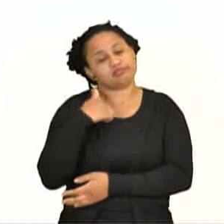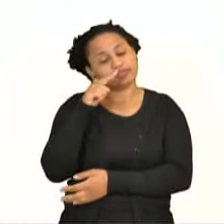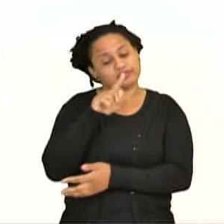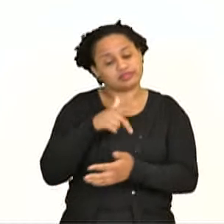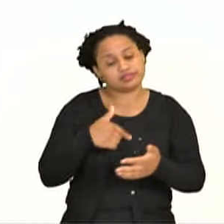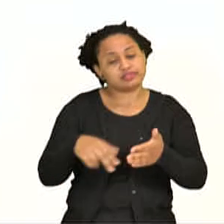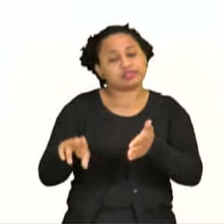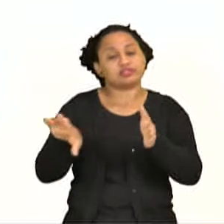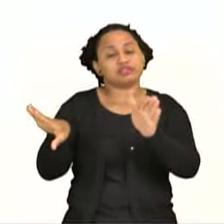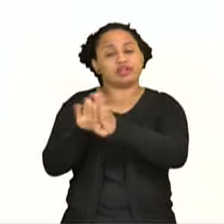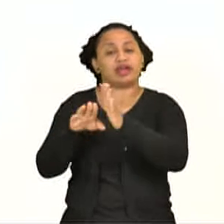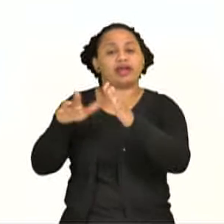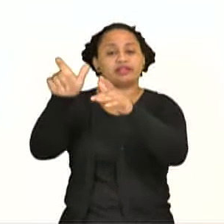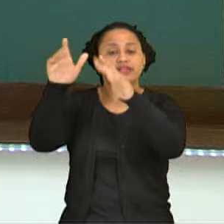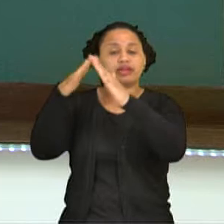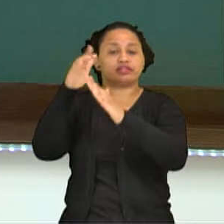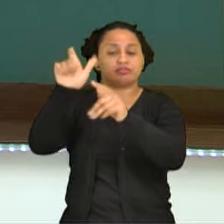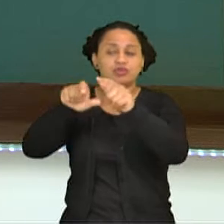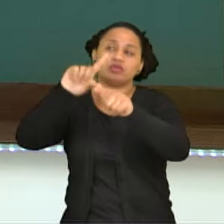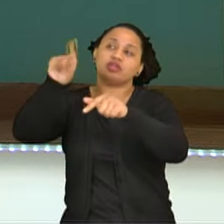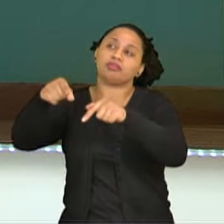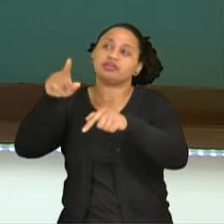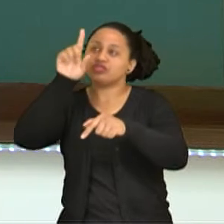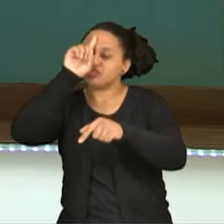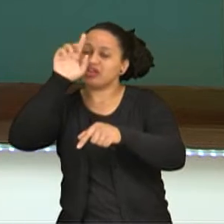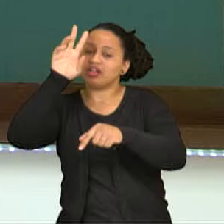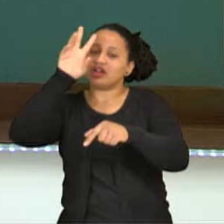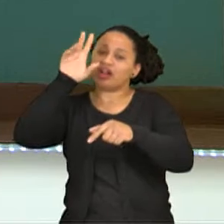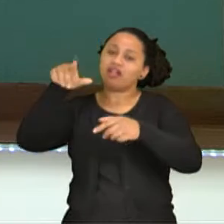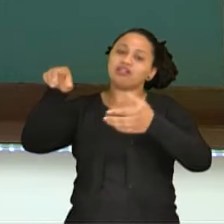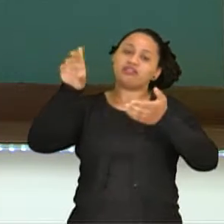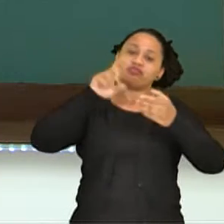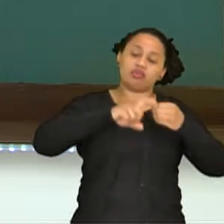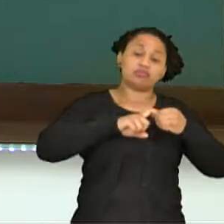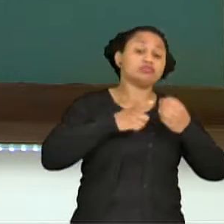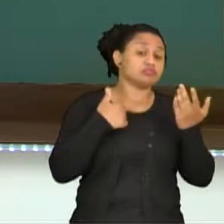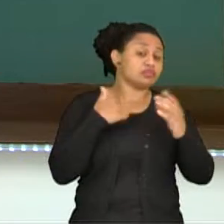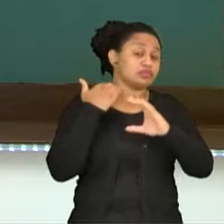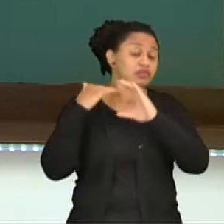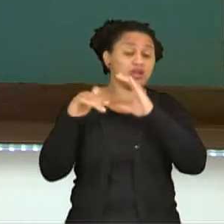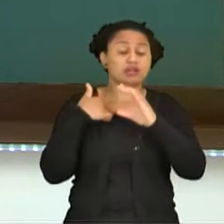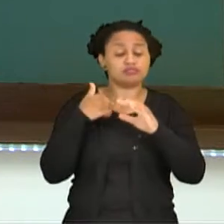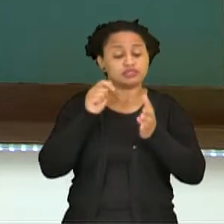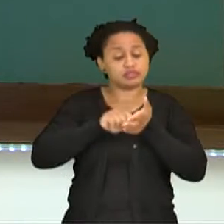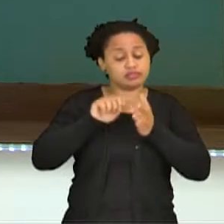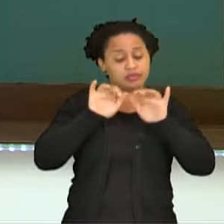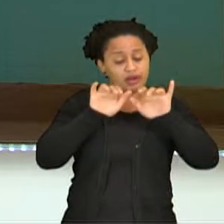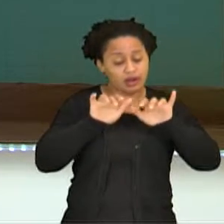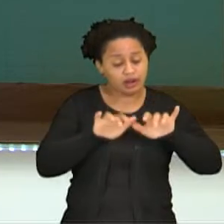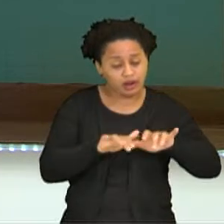correio. Não, pelo e-mail, correio eletrônico mesmo, você pode escrever na hora ali, a pessoa receber